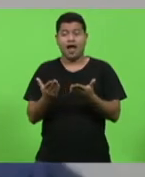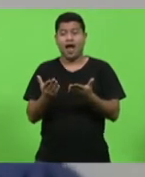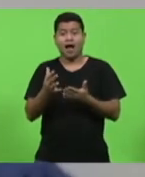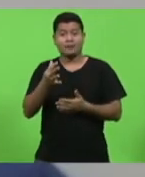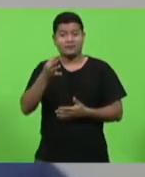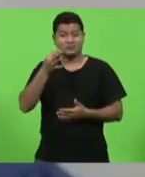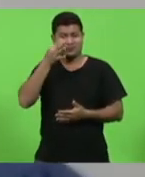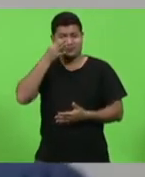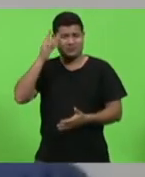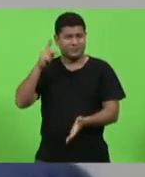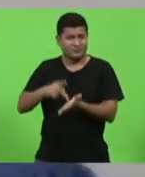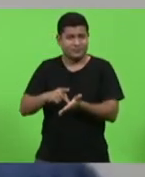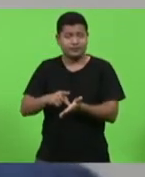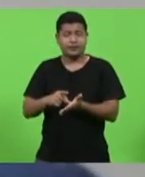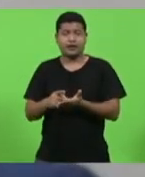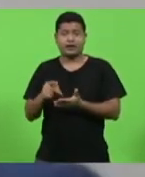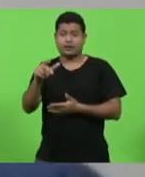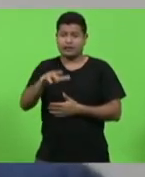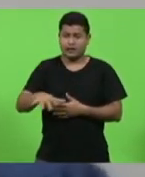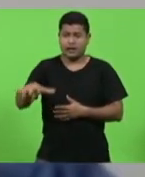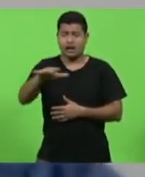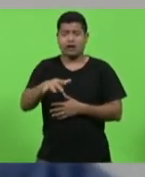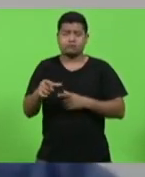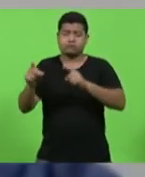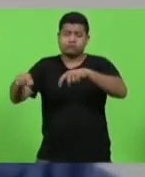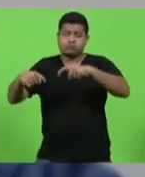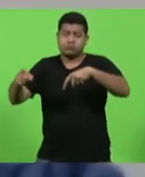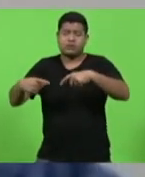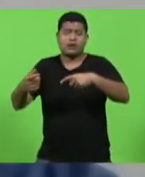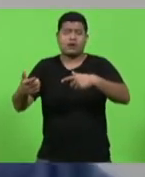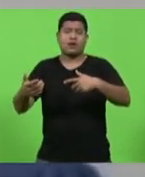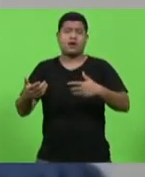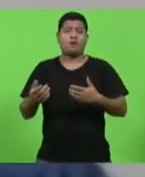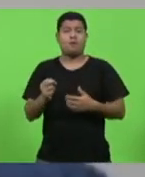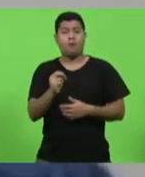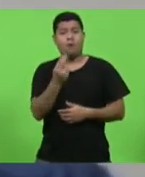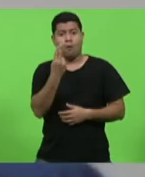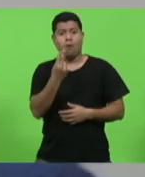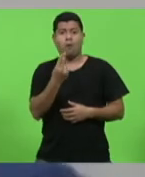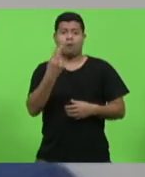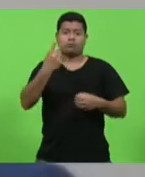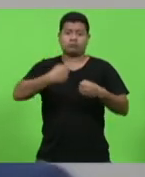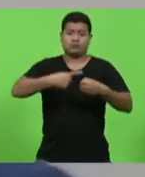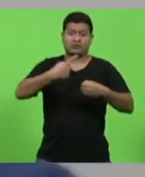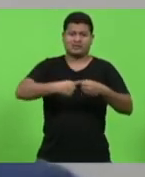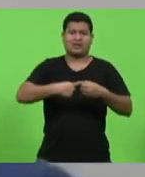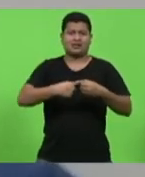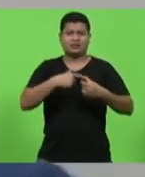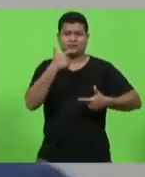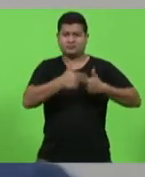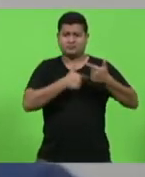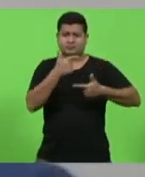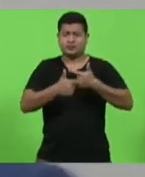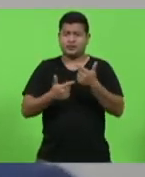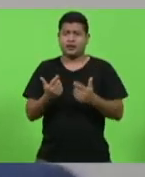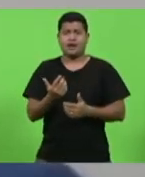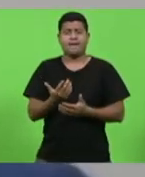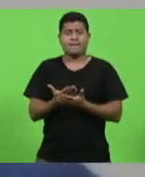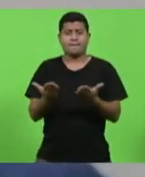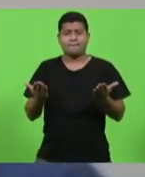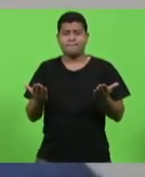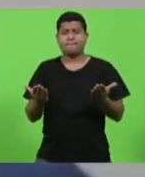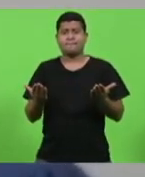seja do meio rural ou do meio urbano, sempre foi repleta de